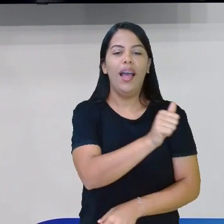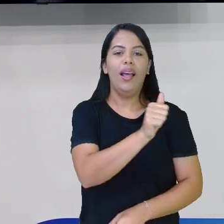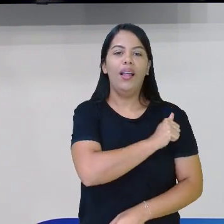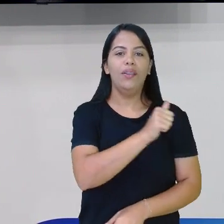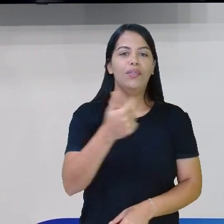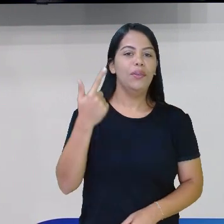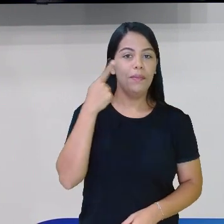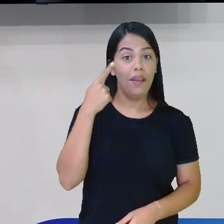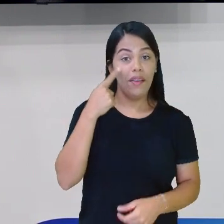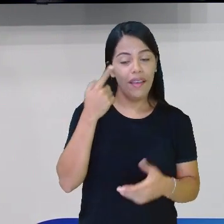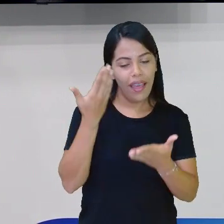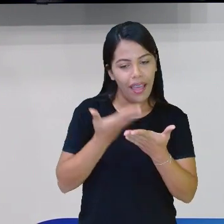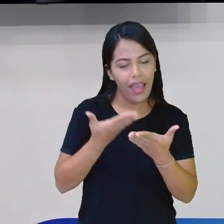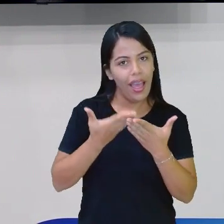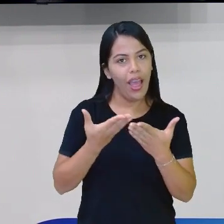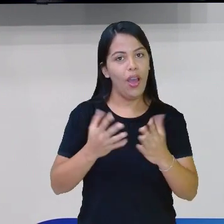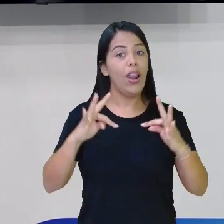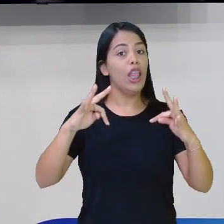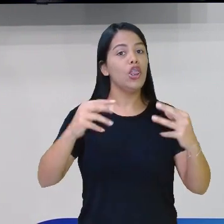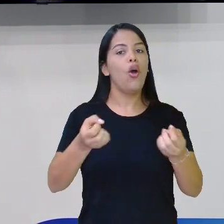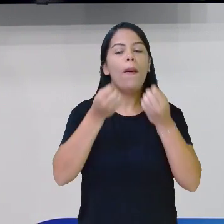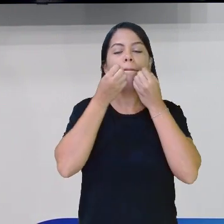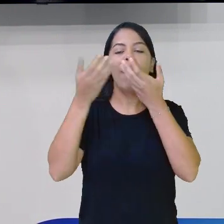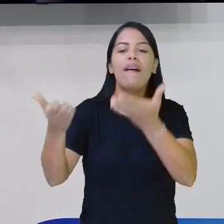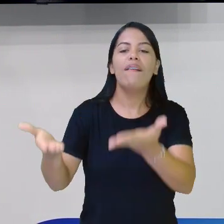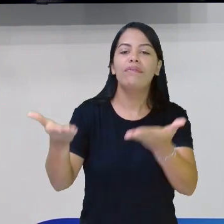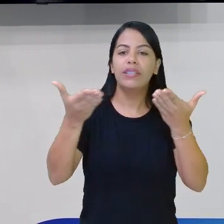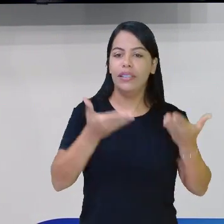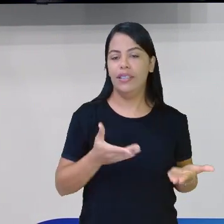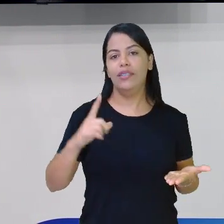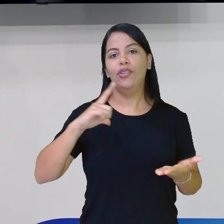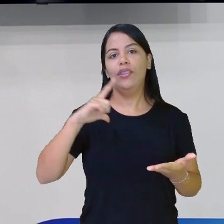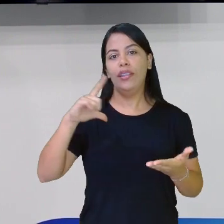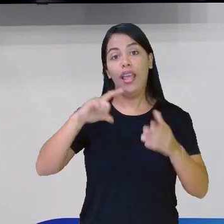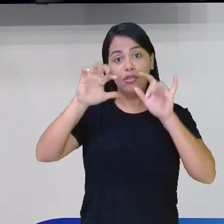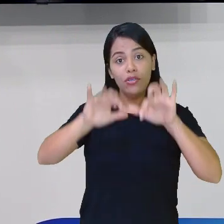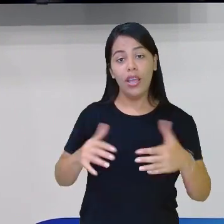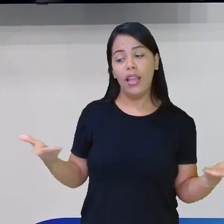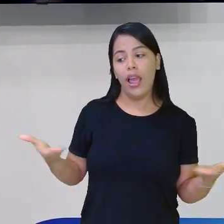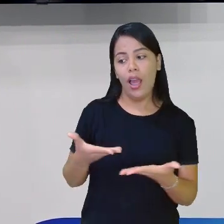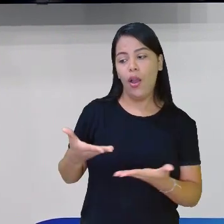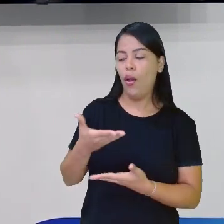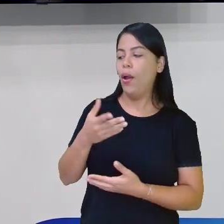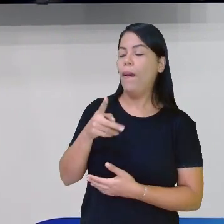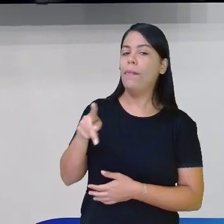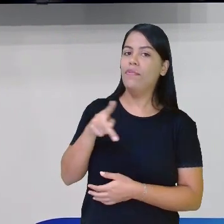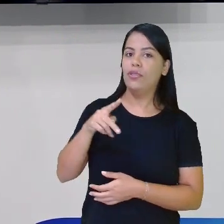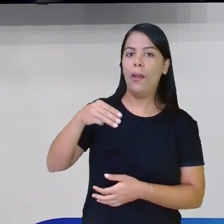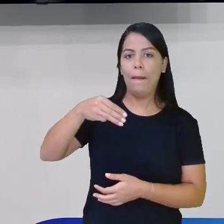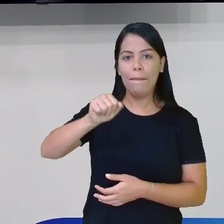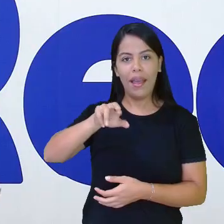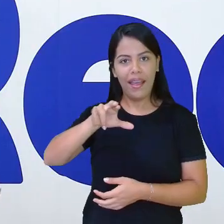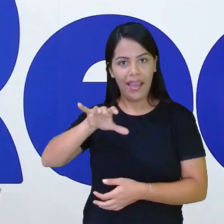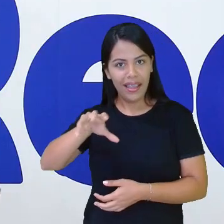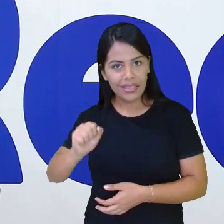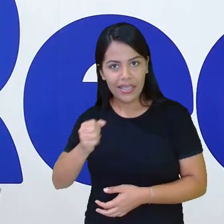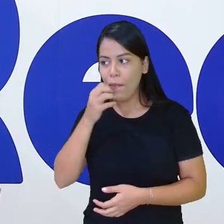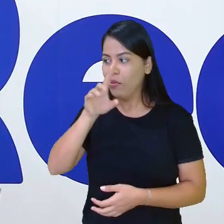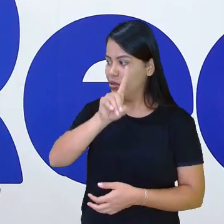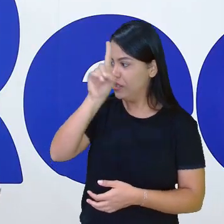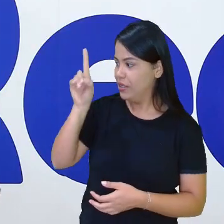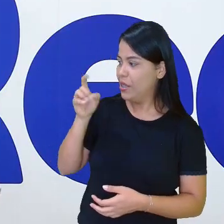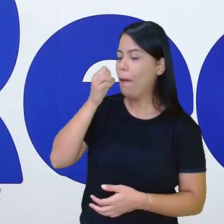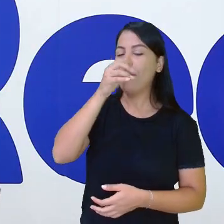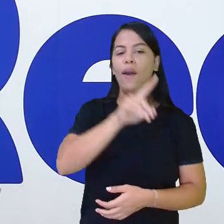todos muito bem-vindos, tá? Está a professora Márcia. Bom dia, professora Márcia! Bom dia, professora